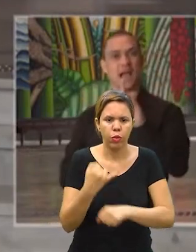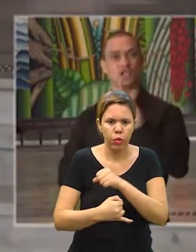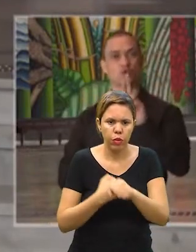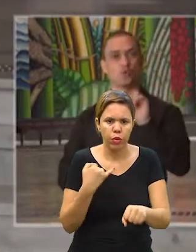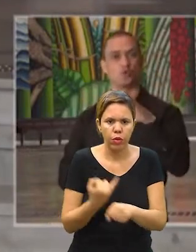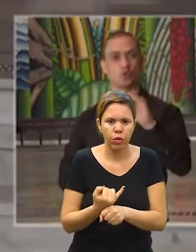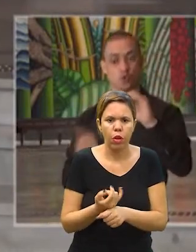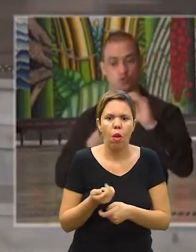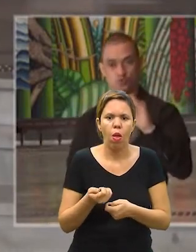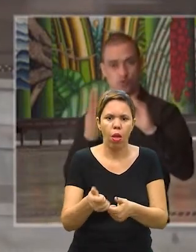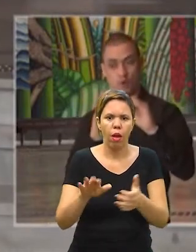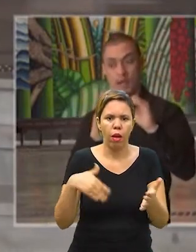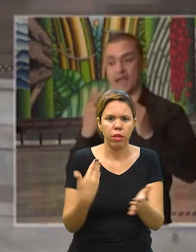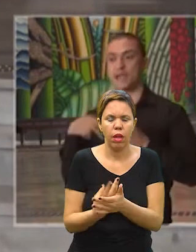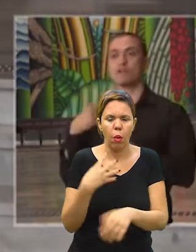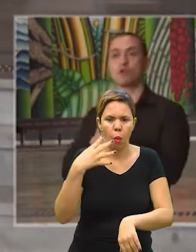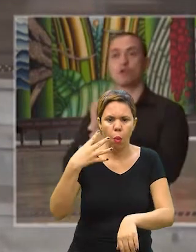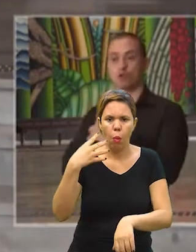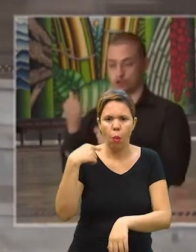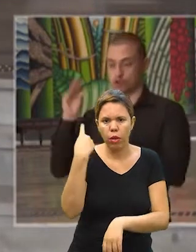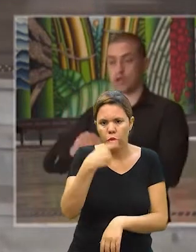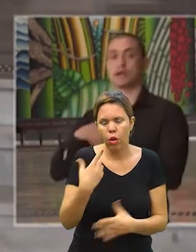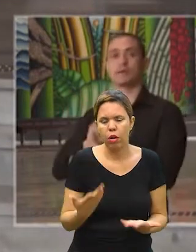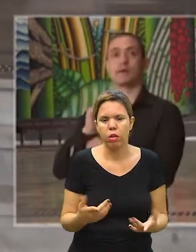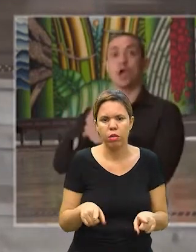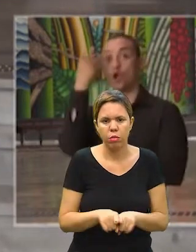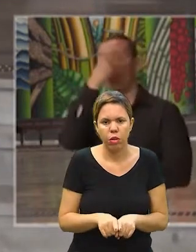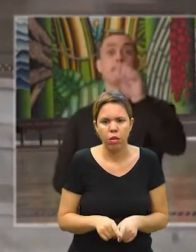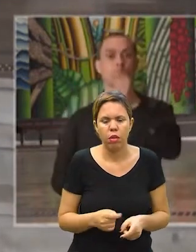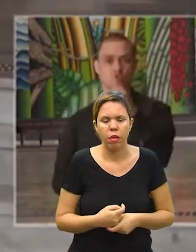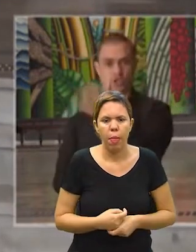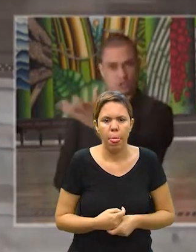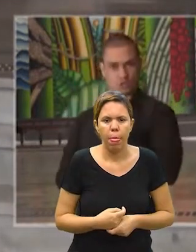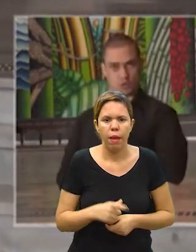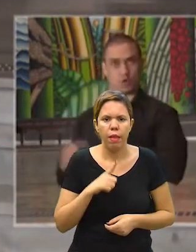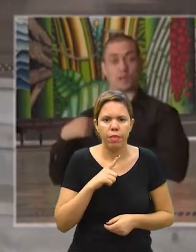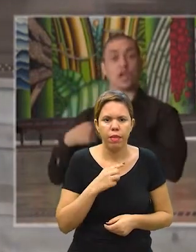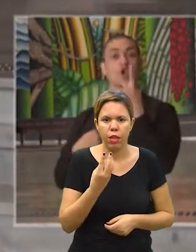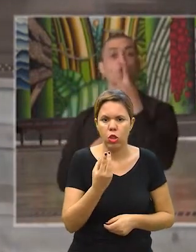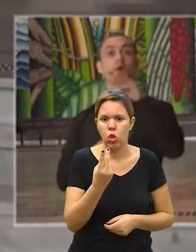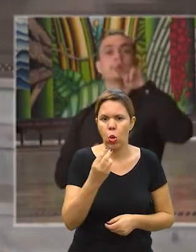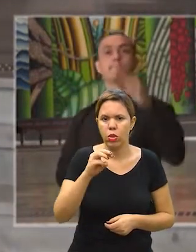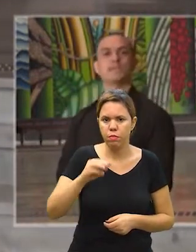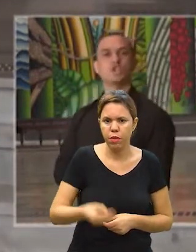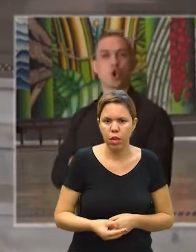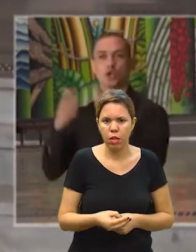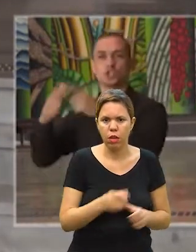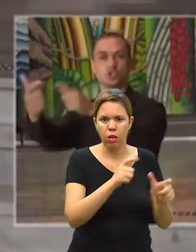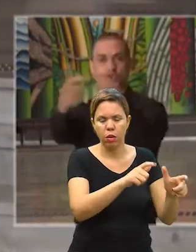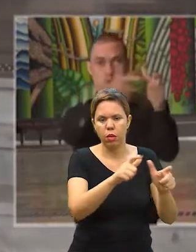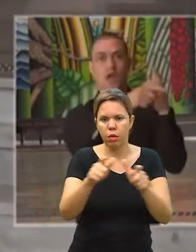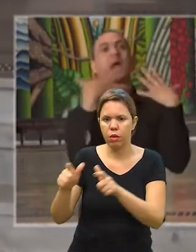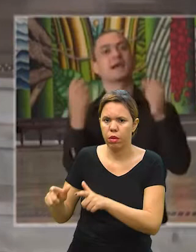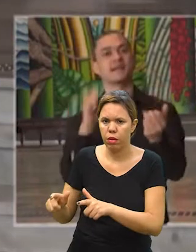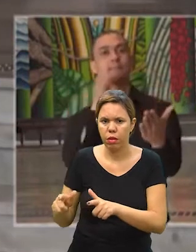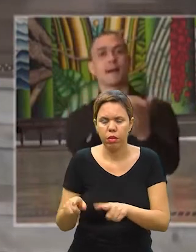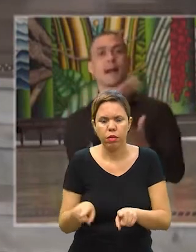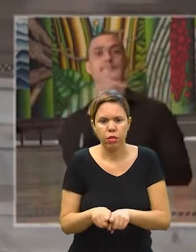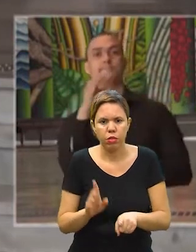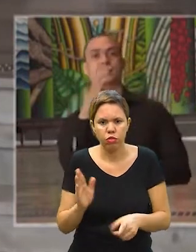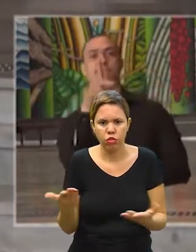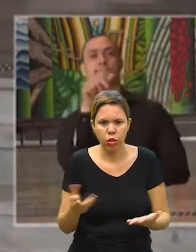online e o recurso cai em até 4 horas, que é só o tempo do processamento. Nós temos mais de 2 milhões de pontos de estabelecimentos